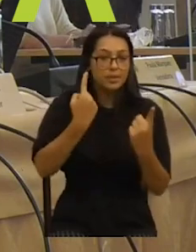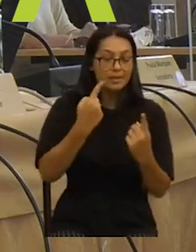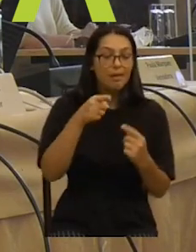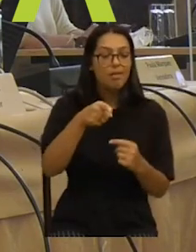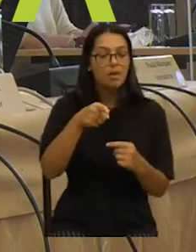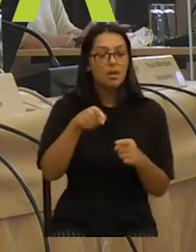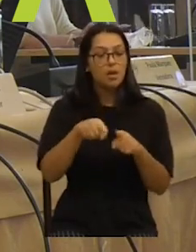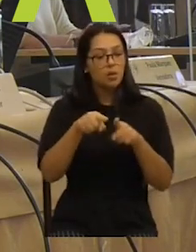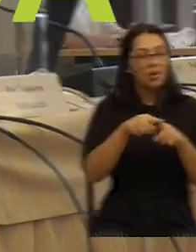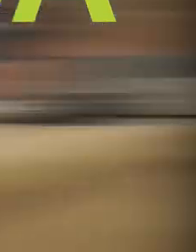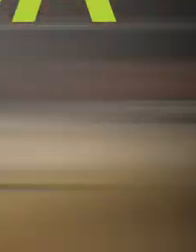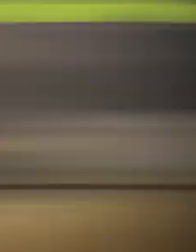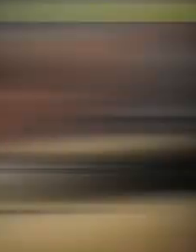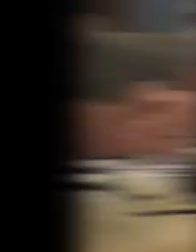destas veredas urbanas, veredas de Lisboa.